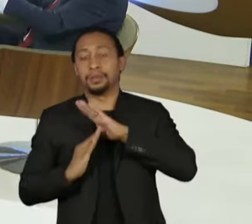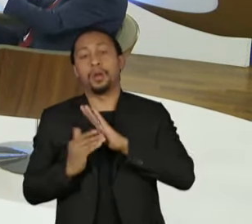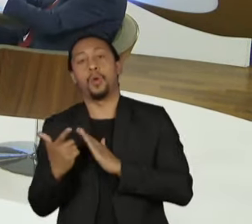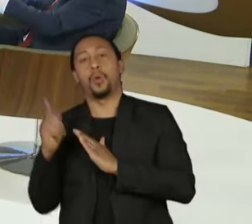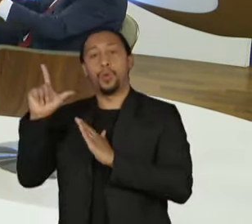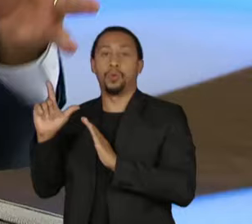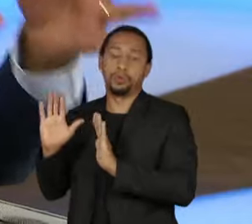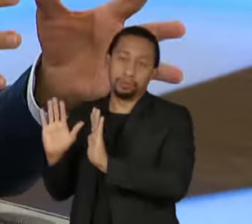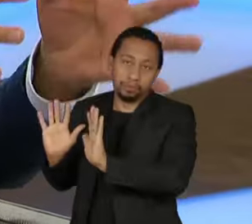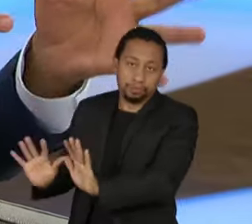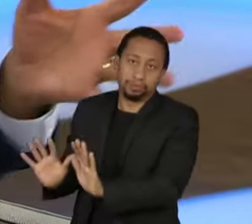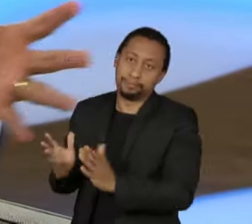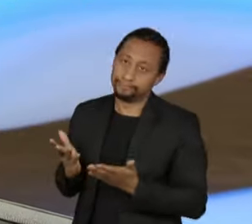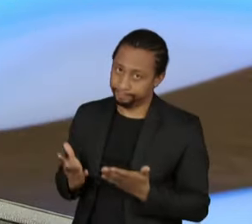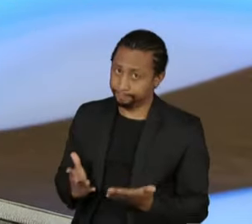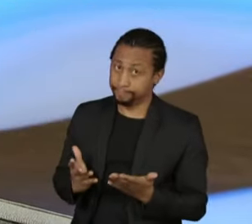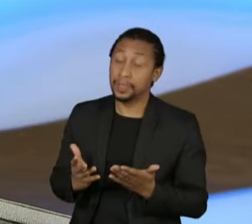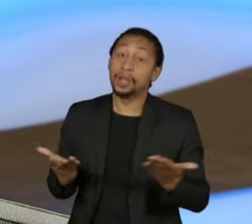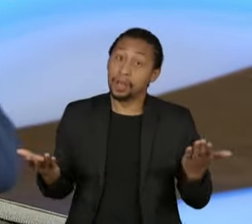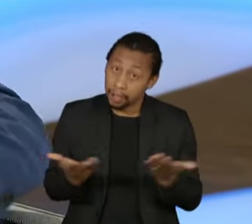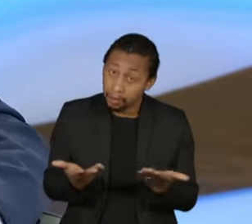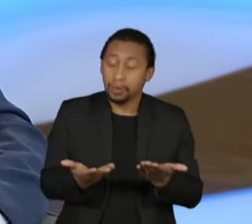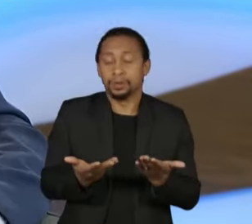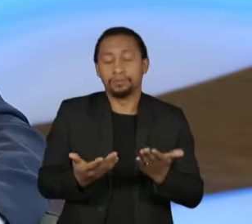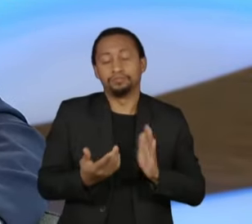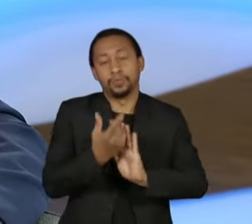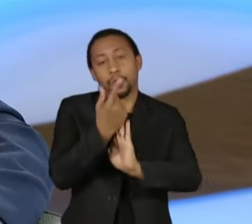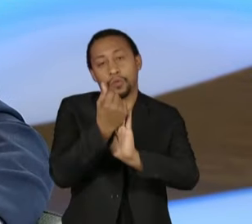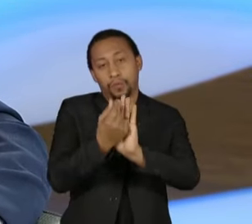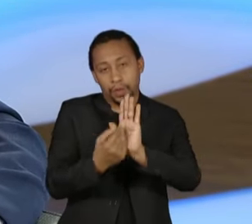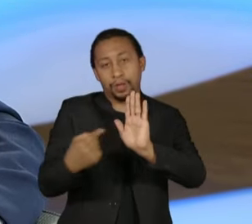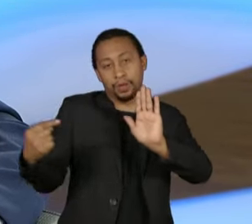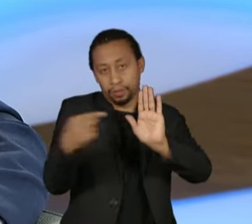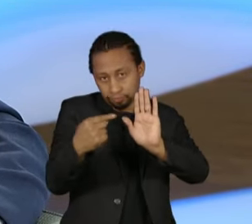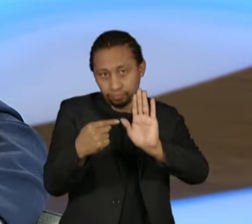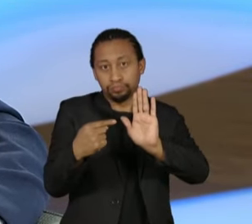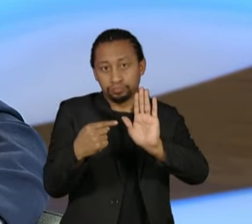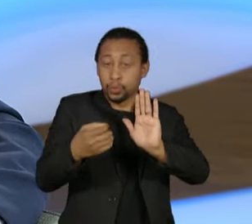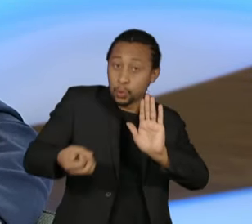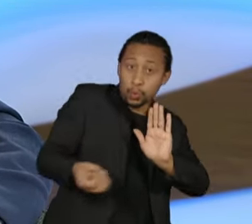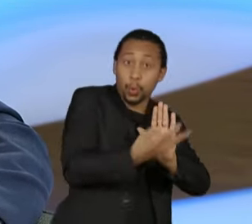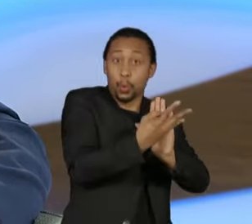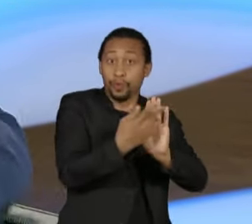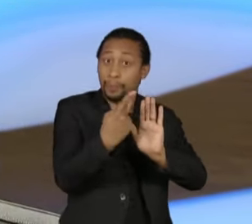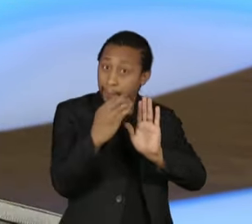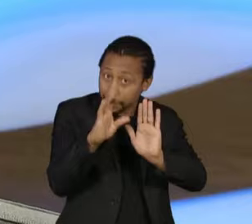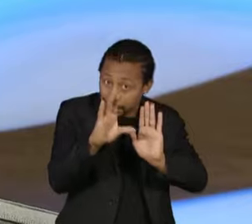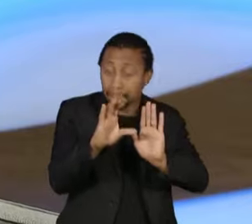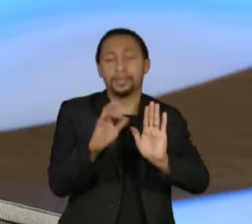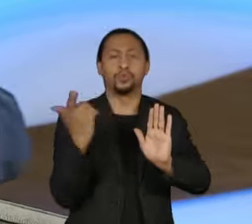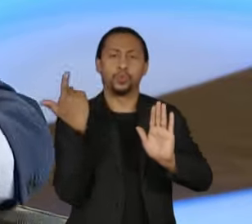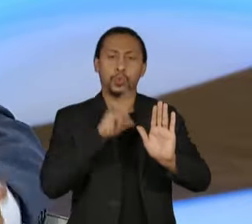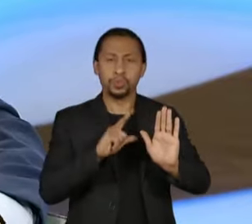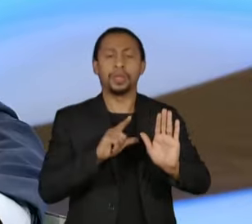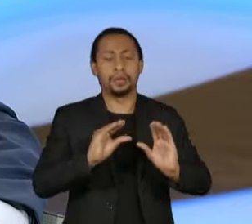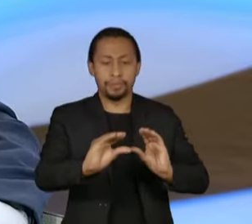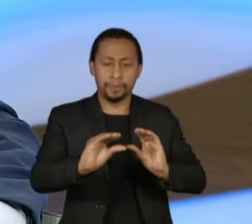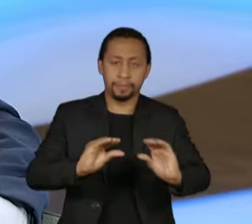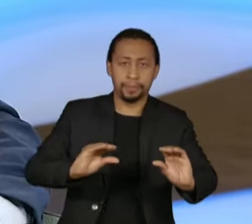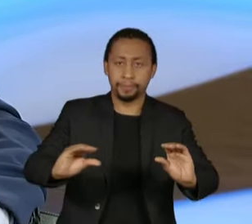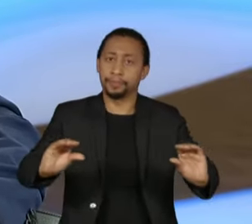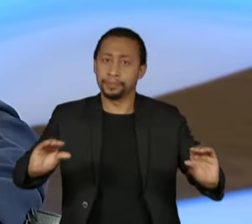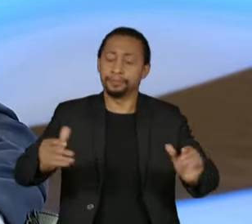e é desse valor que a gente faz a reposição dessas várias áreas e de onde se tira